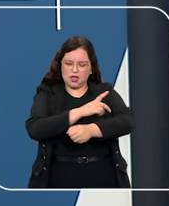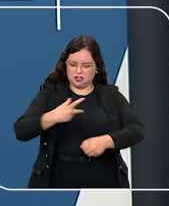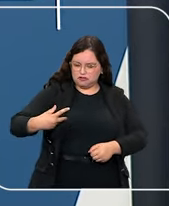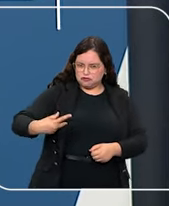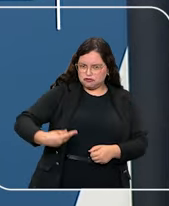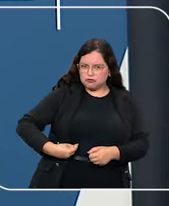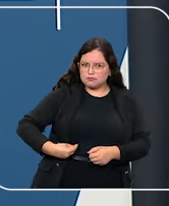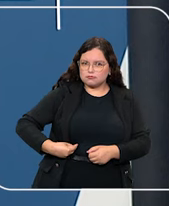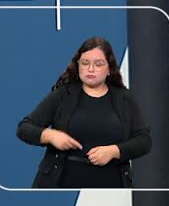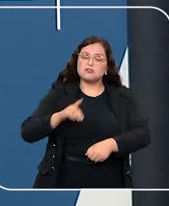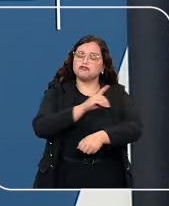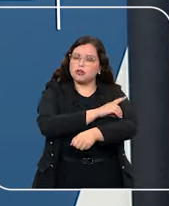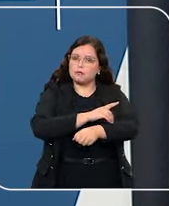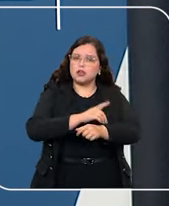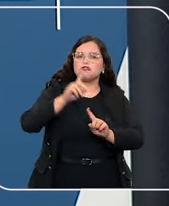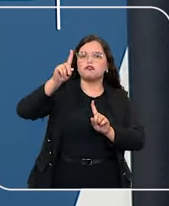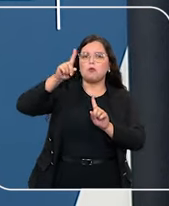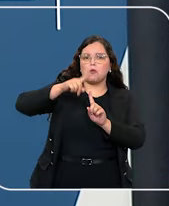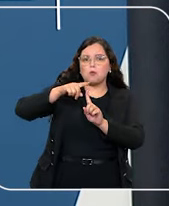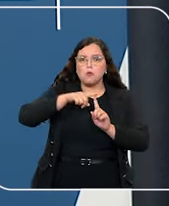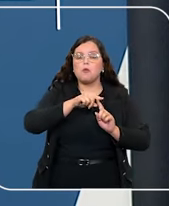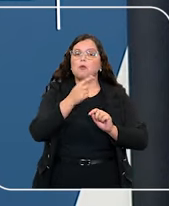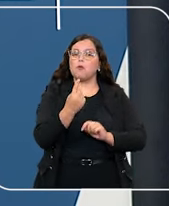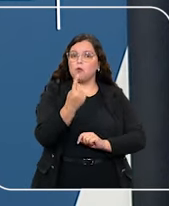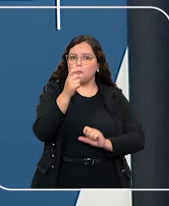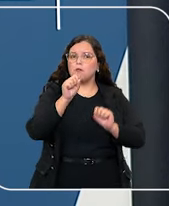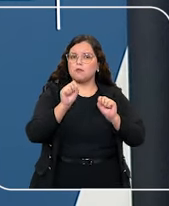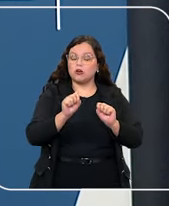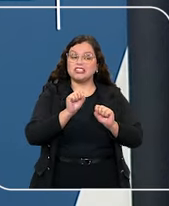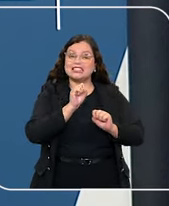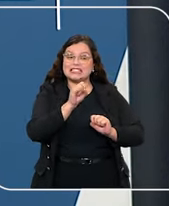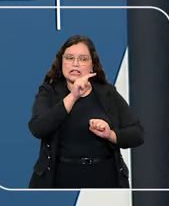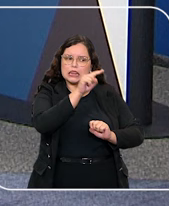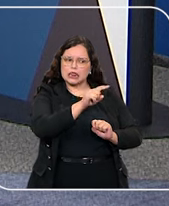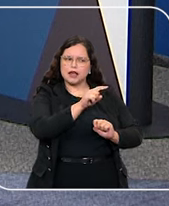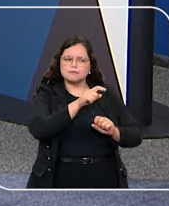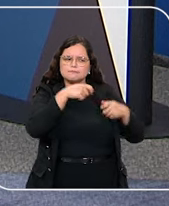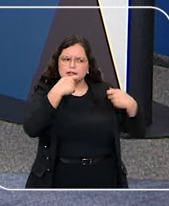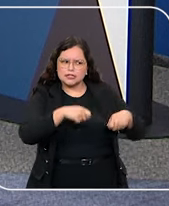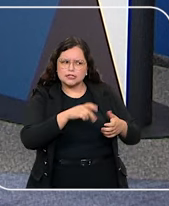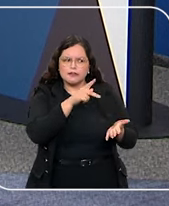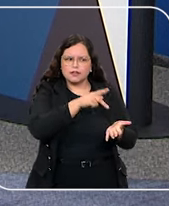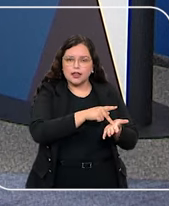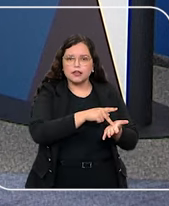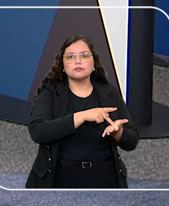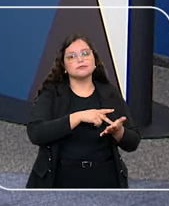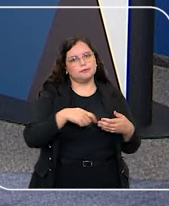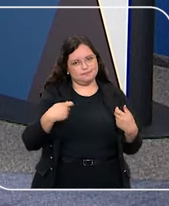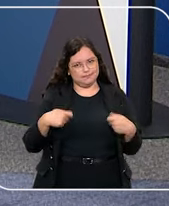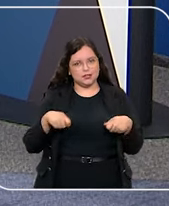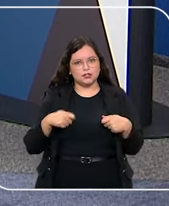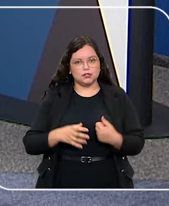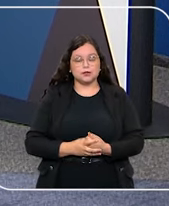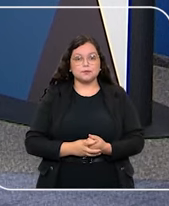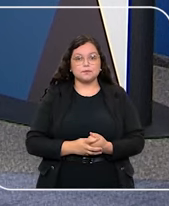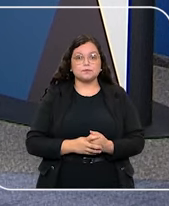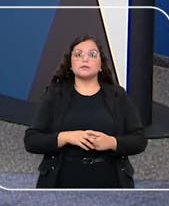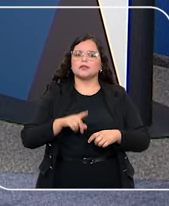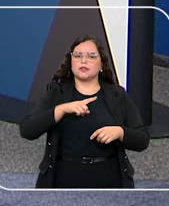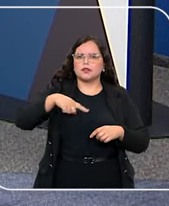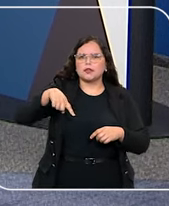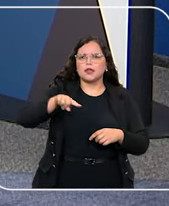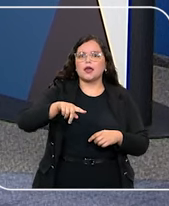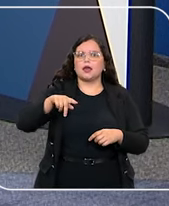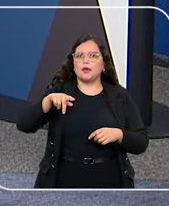diabetes tipo 1, quando devidamente comprovada a necessidade do equipamento. Para os ministros, além de o sistema de